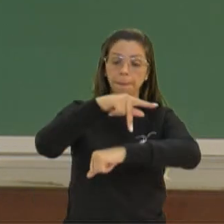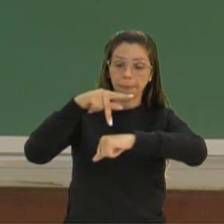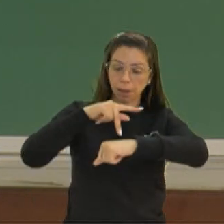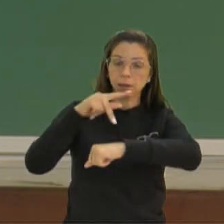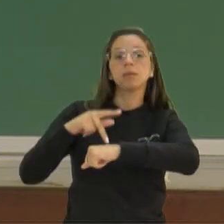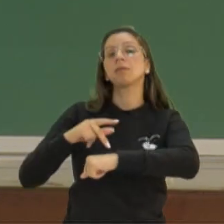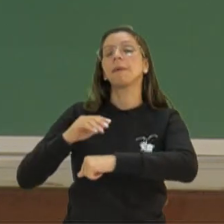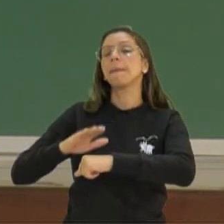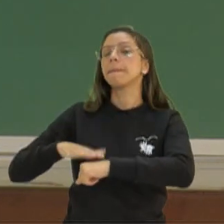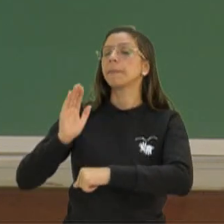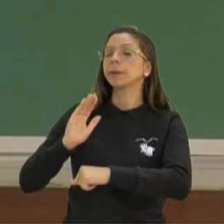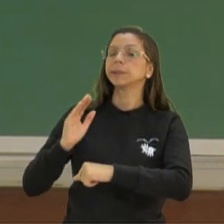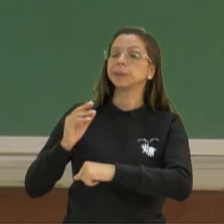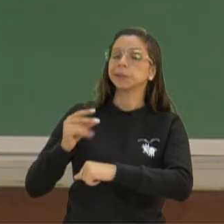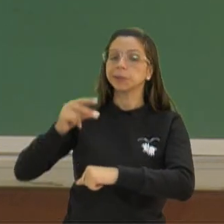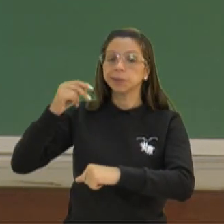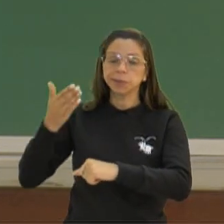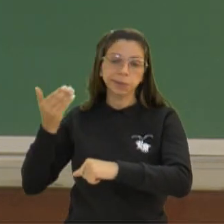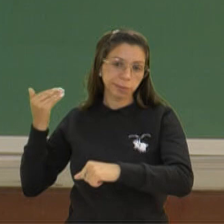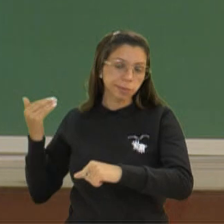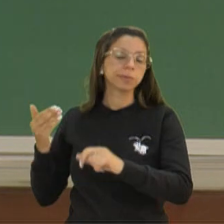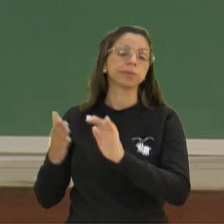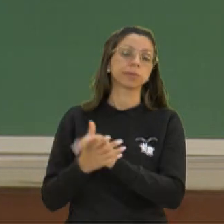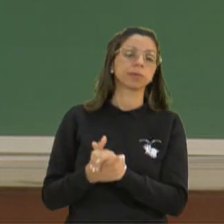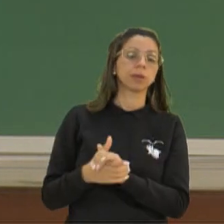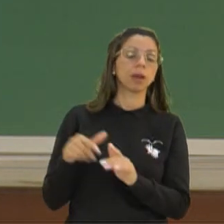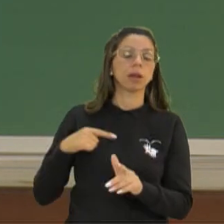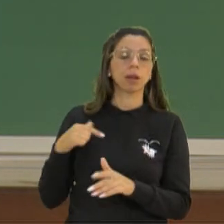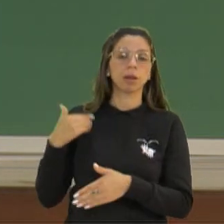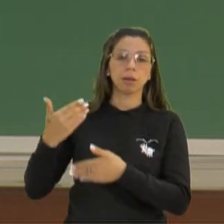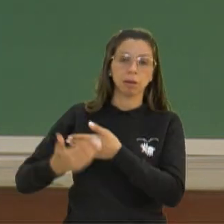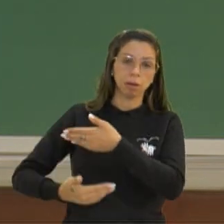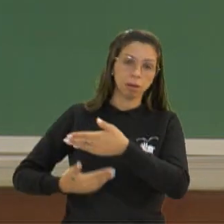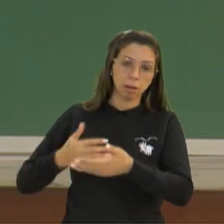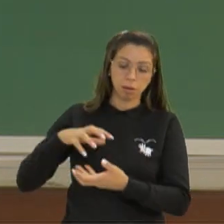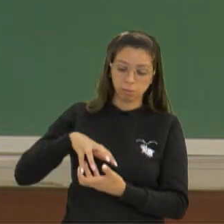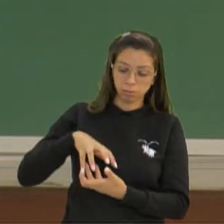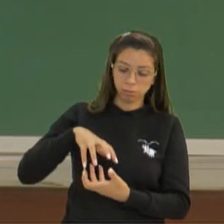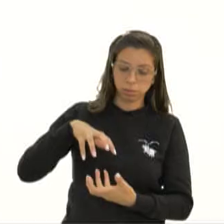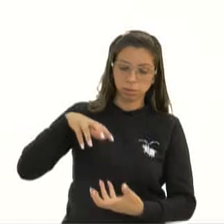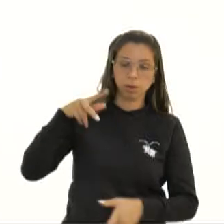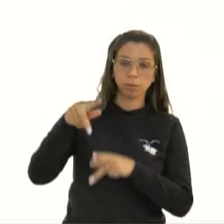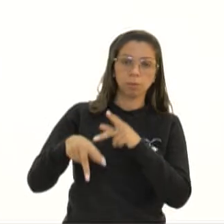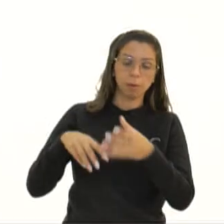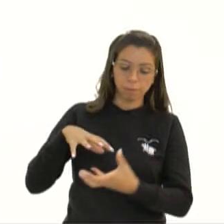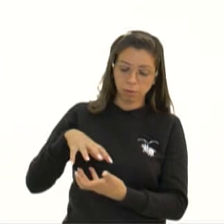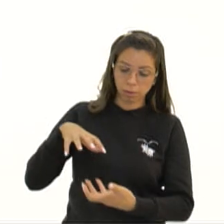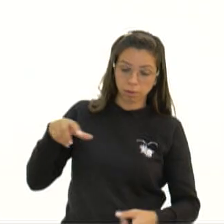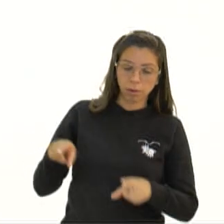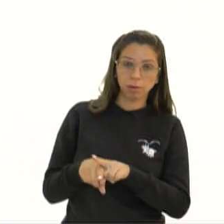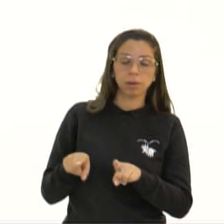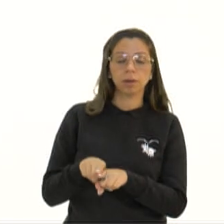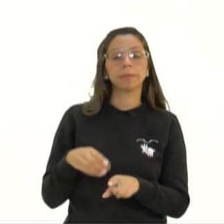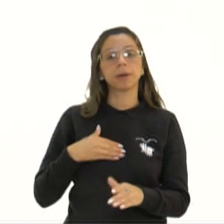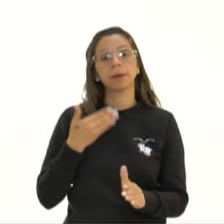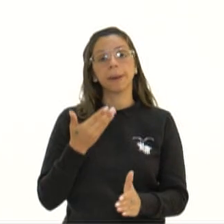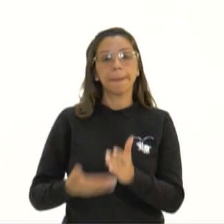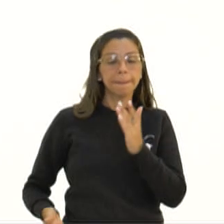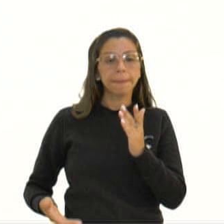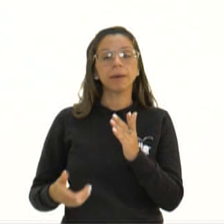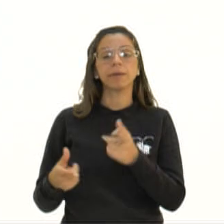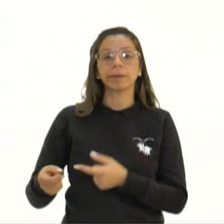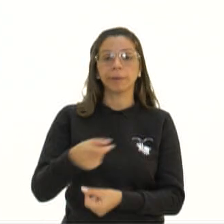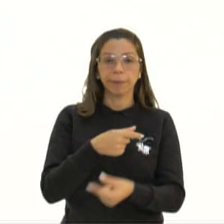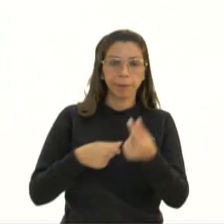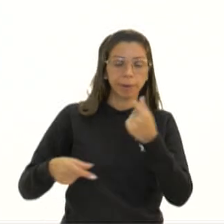antigos, mais maduros, que experimentam um processo de envelhecimento de sua população e perda evidente de vitalidade econômica